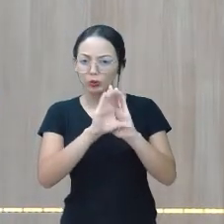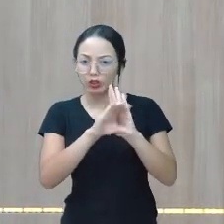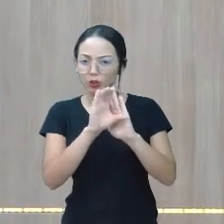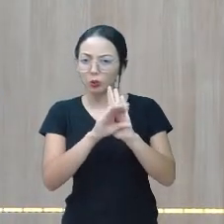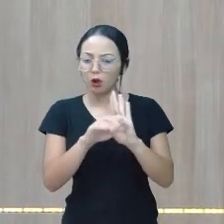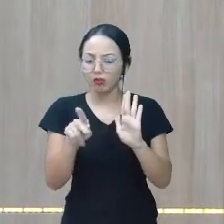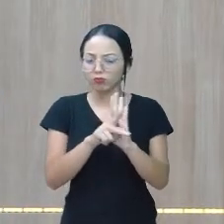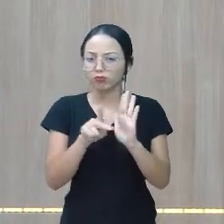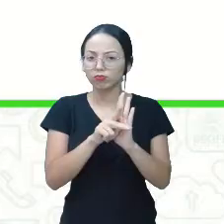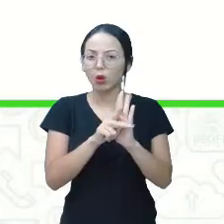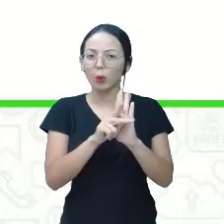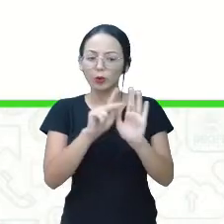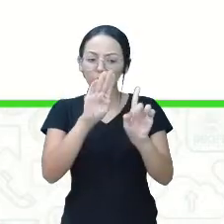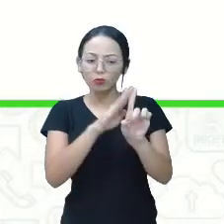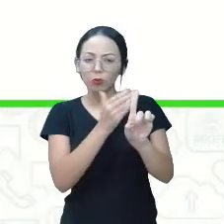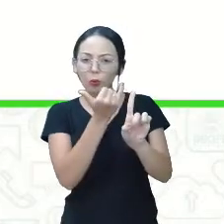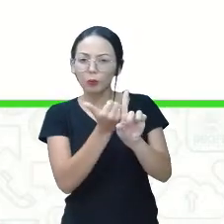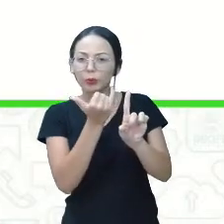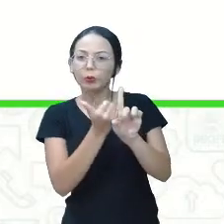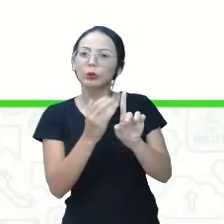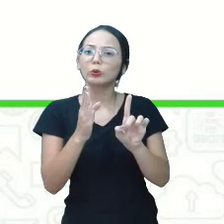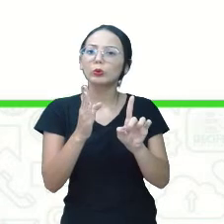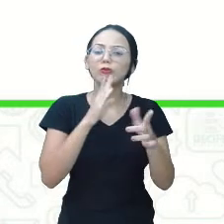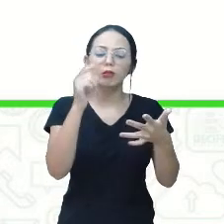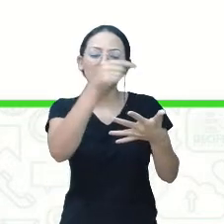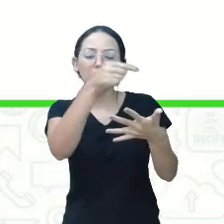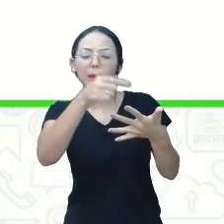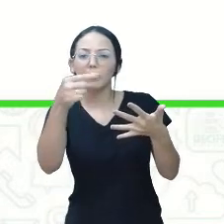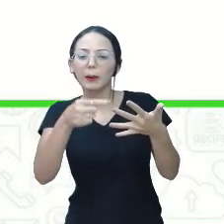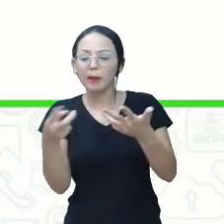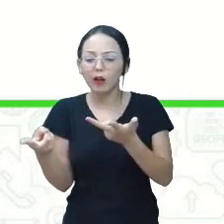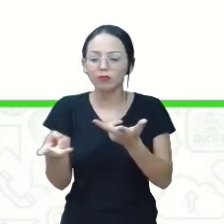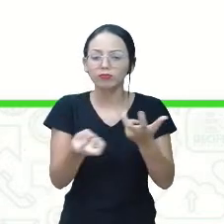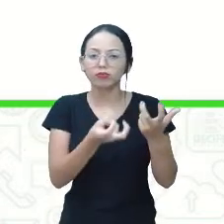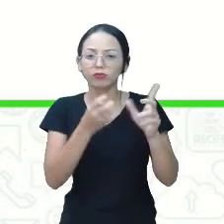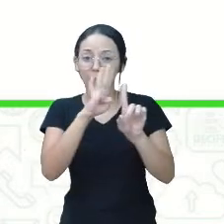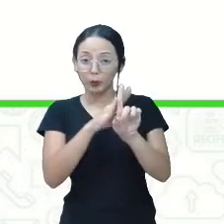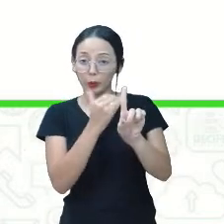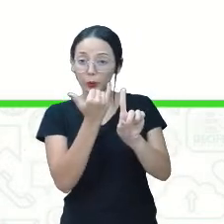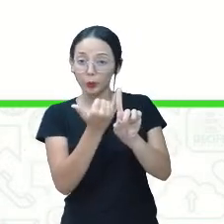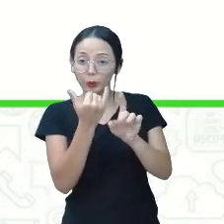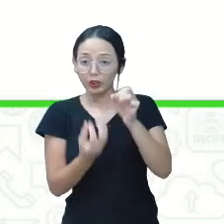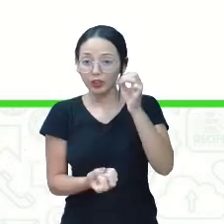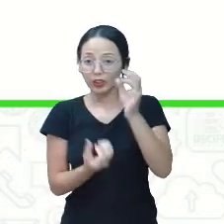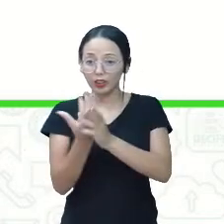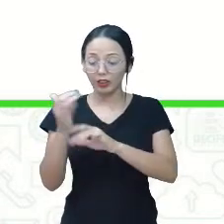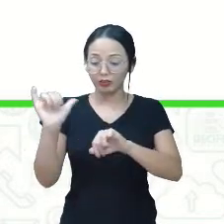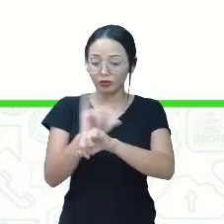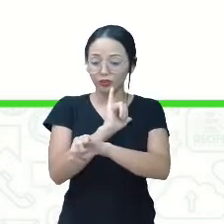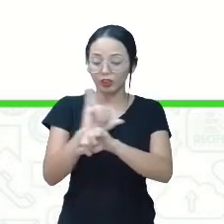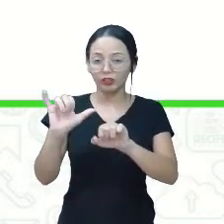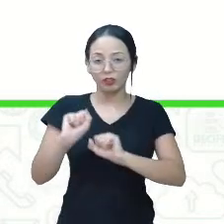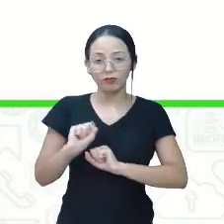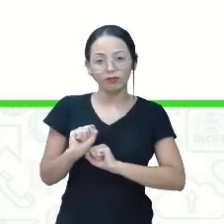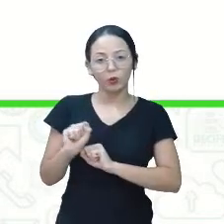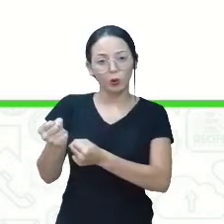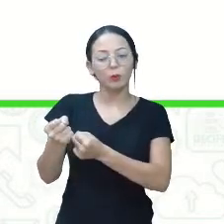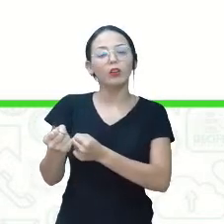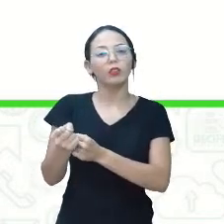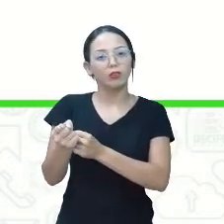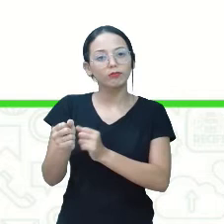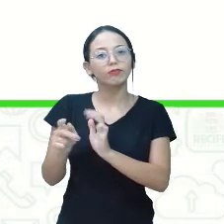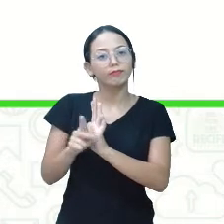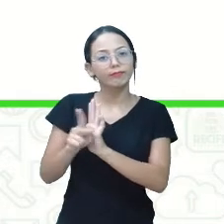Conceituar o fenômeno bullying, conhecer as formas de identificar o bullying, criar estratégias para